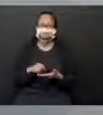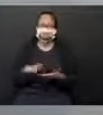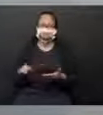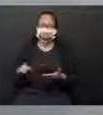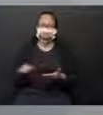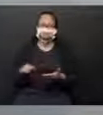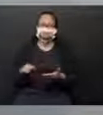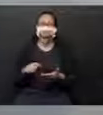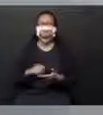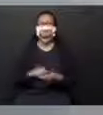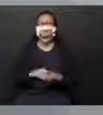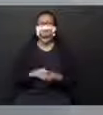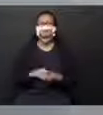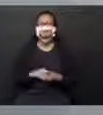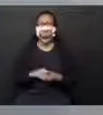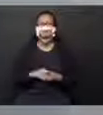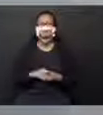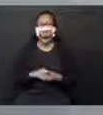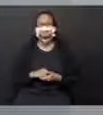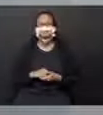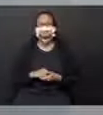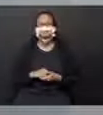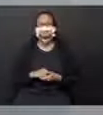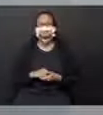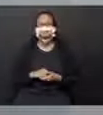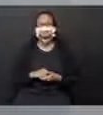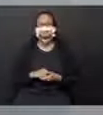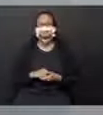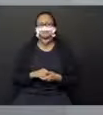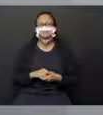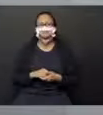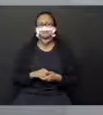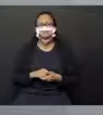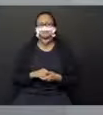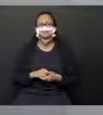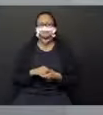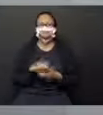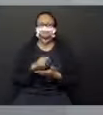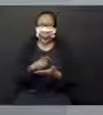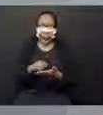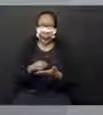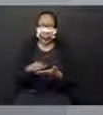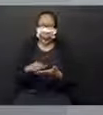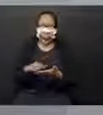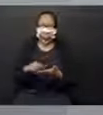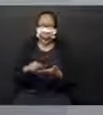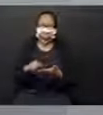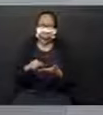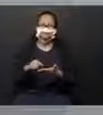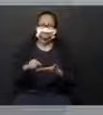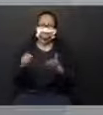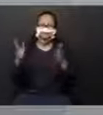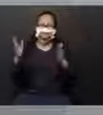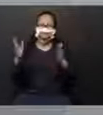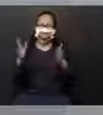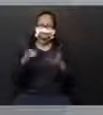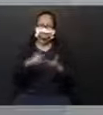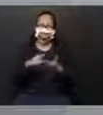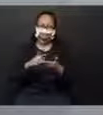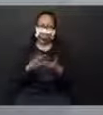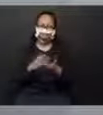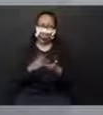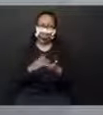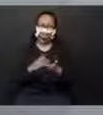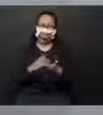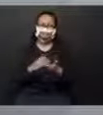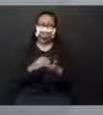baixo. Ah, e um detalhe para a professora Catiane não ficar brava. Escreva até terminar a linha, hein? Não vá parar no meio da linha e para